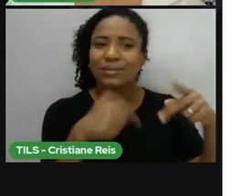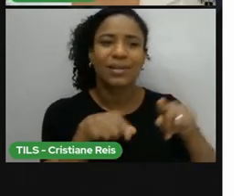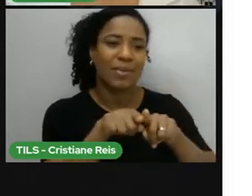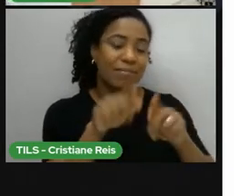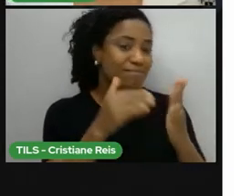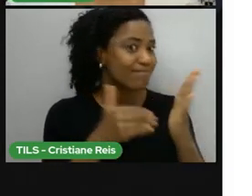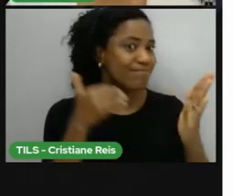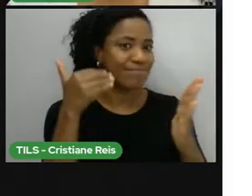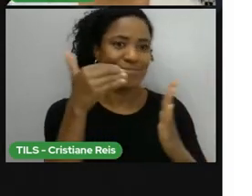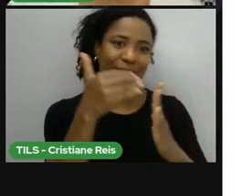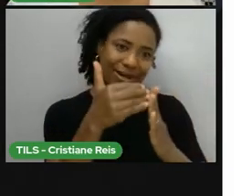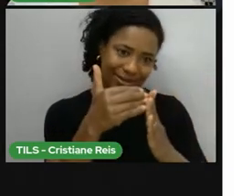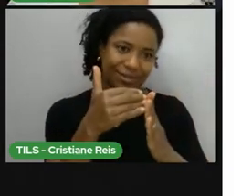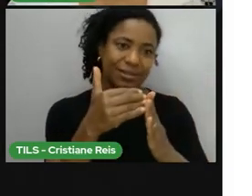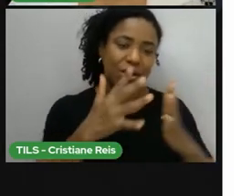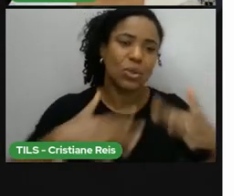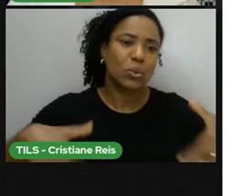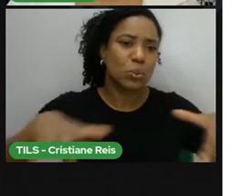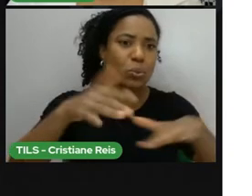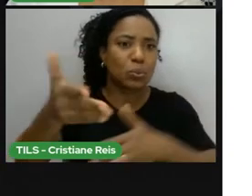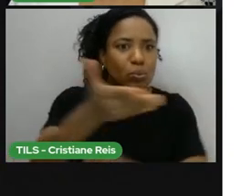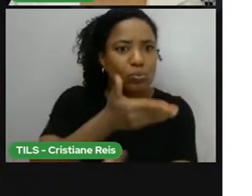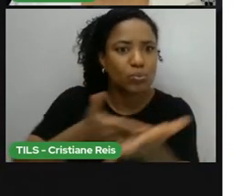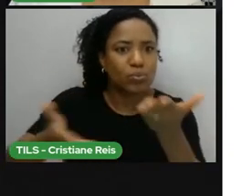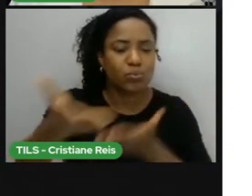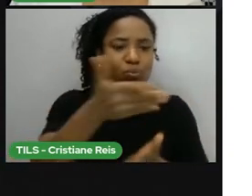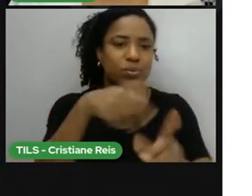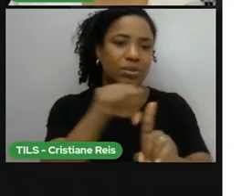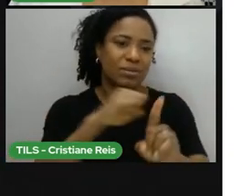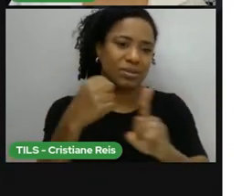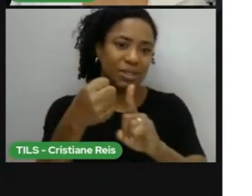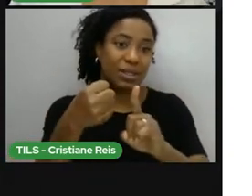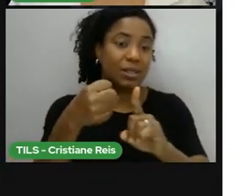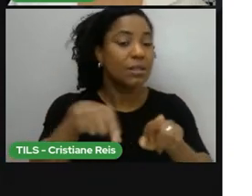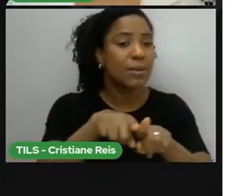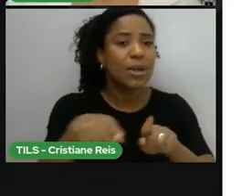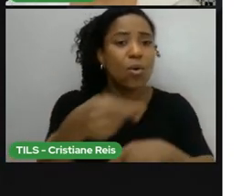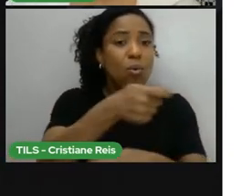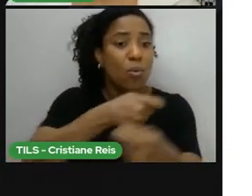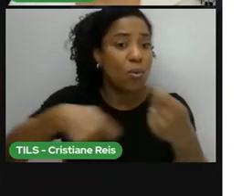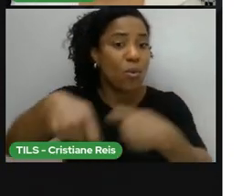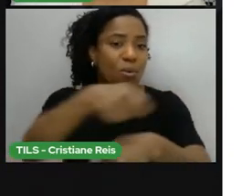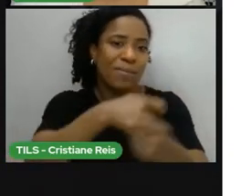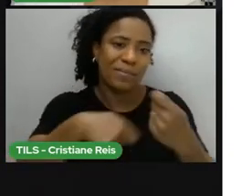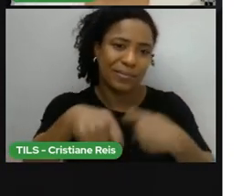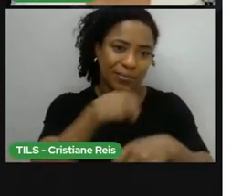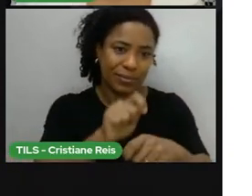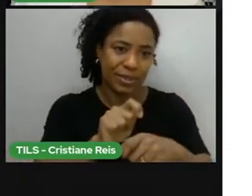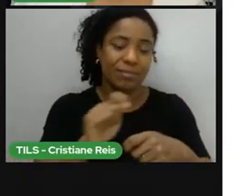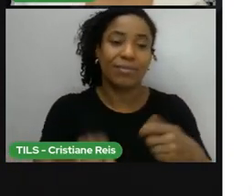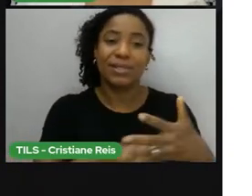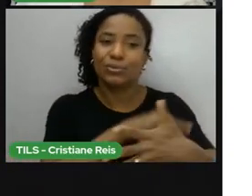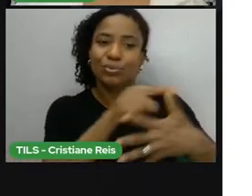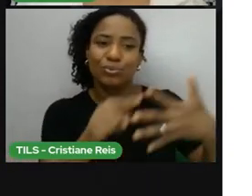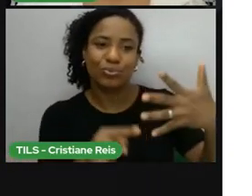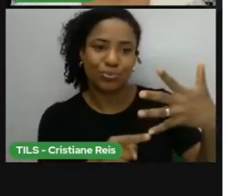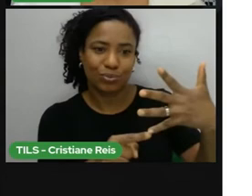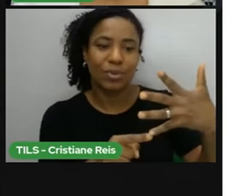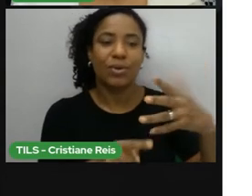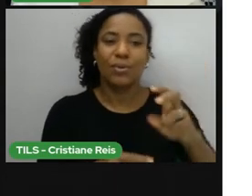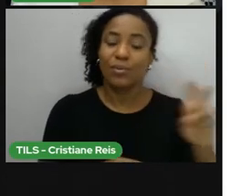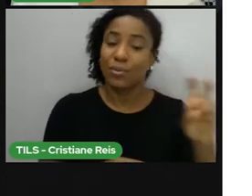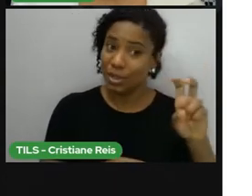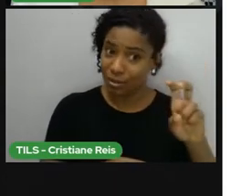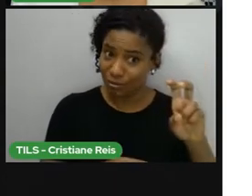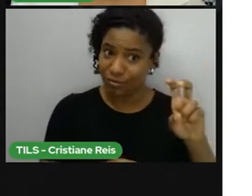Mais falada Na vida pública Oficial E comercial Mas é apenas O quinto idioma Mais falado Em casa